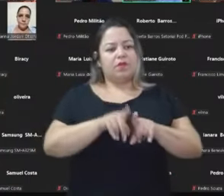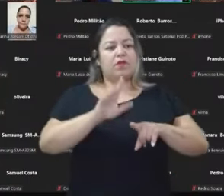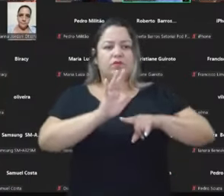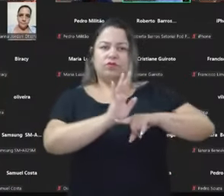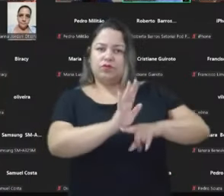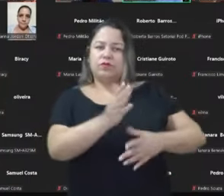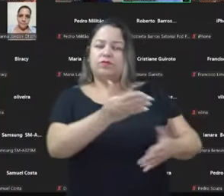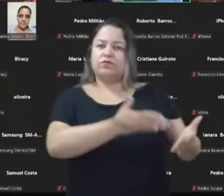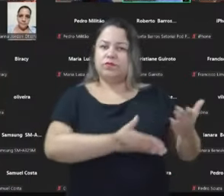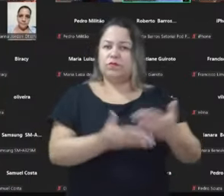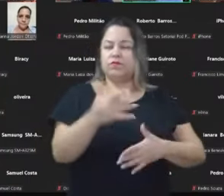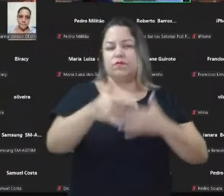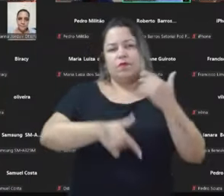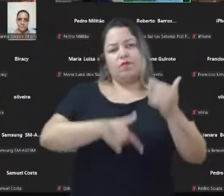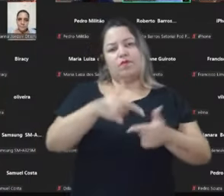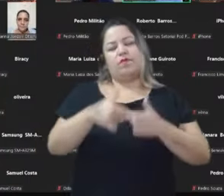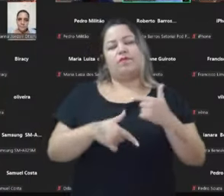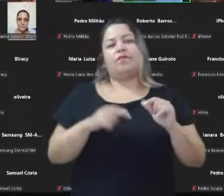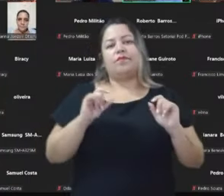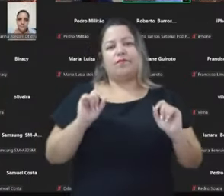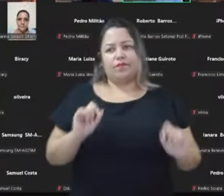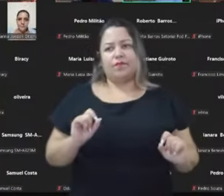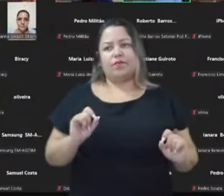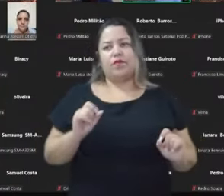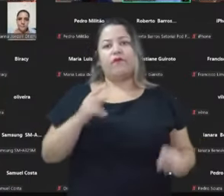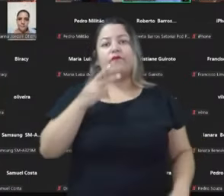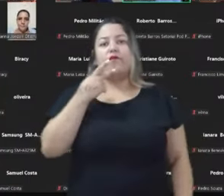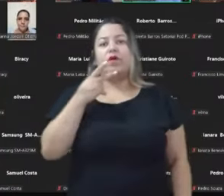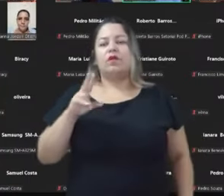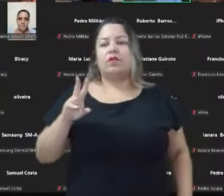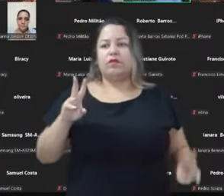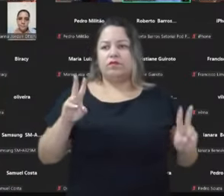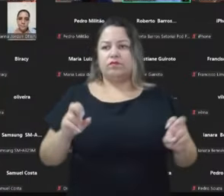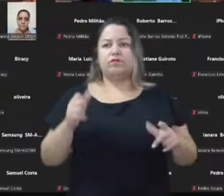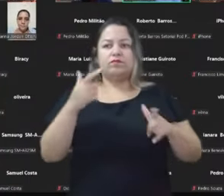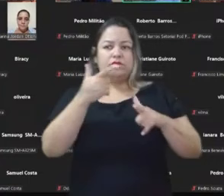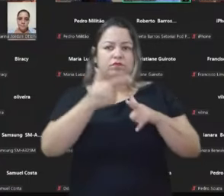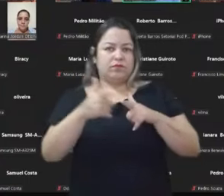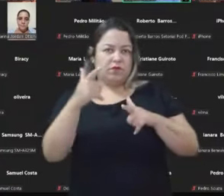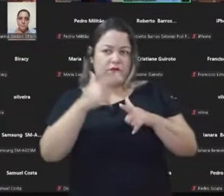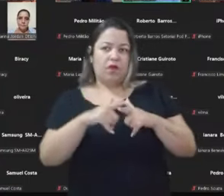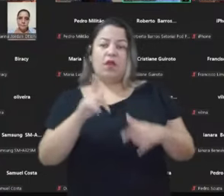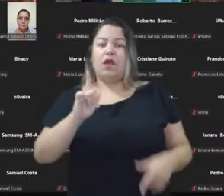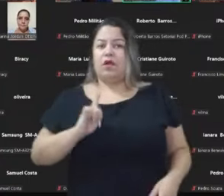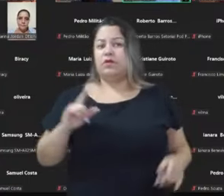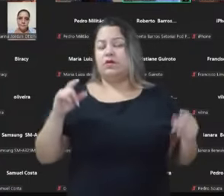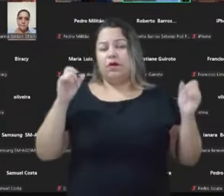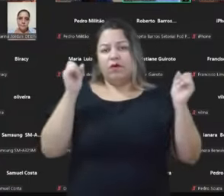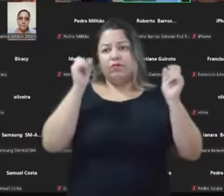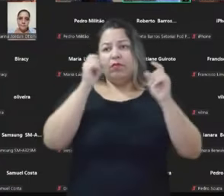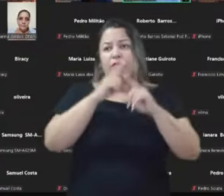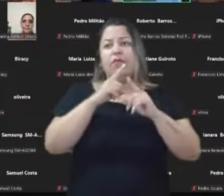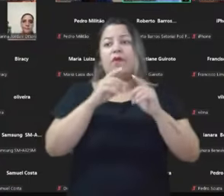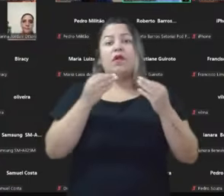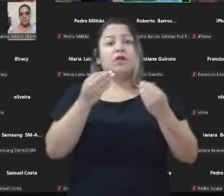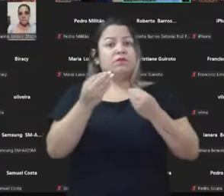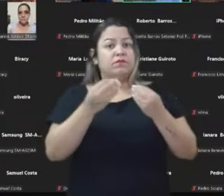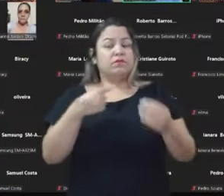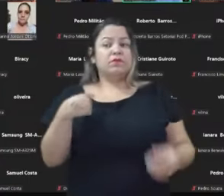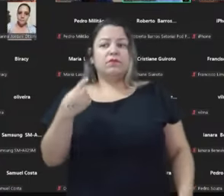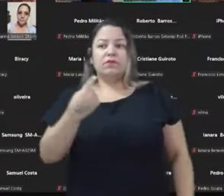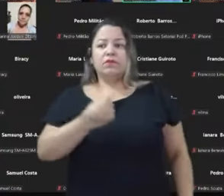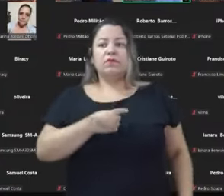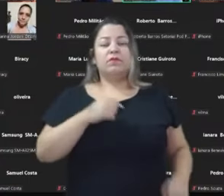embate. Vocês vão falar sobre os problemas que a gente tem, as dificuldades que a gente tem e como que nós podemos